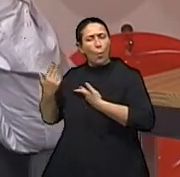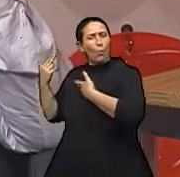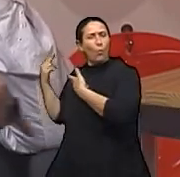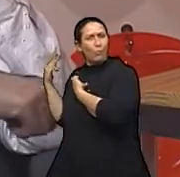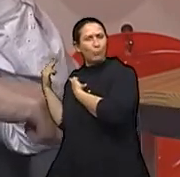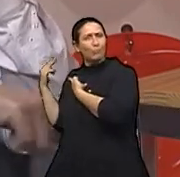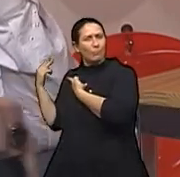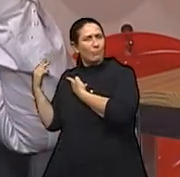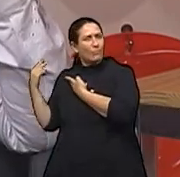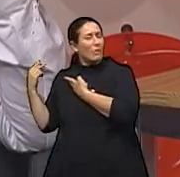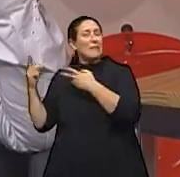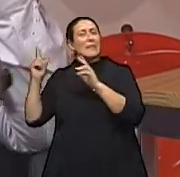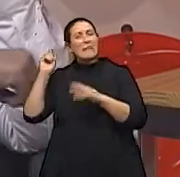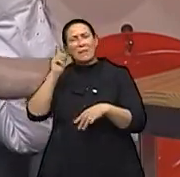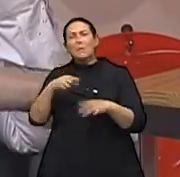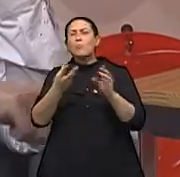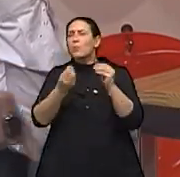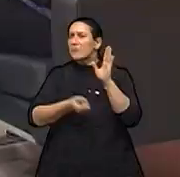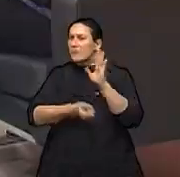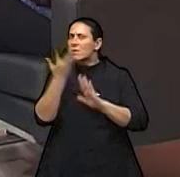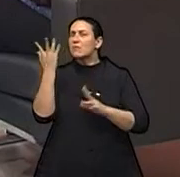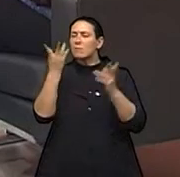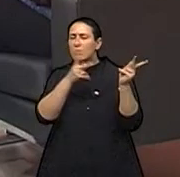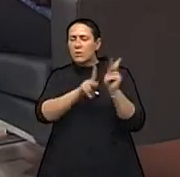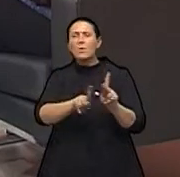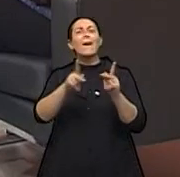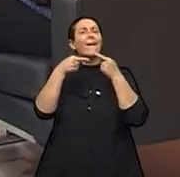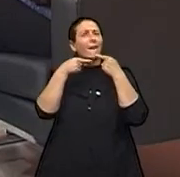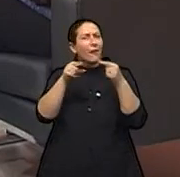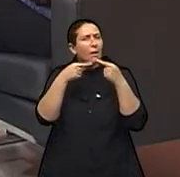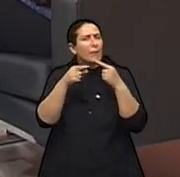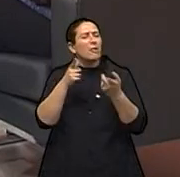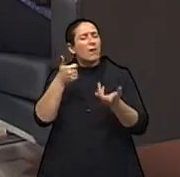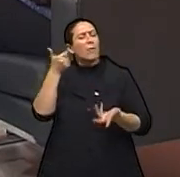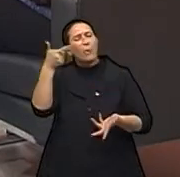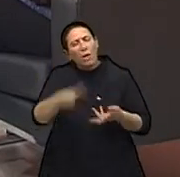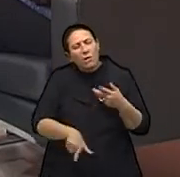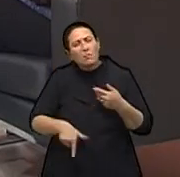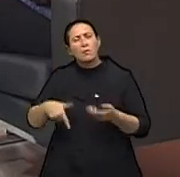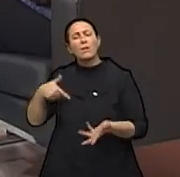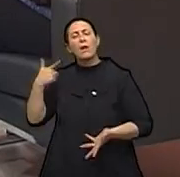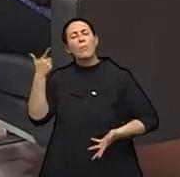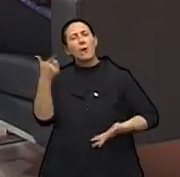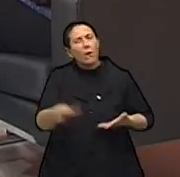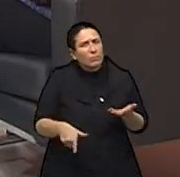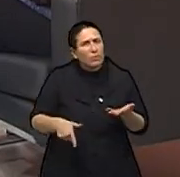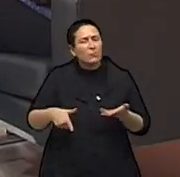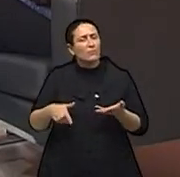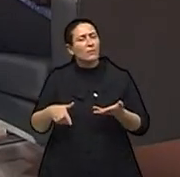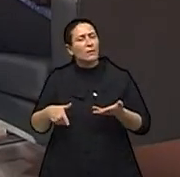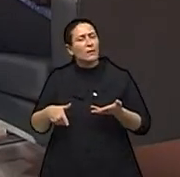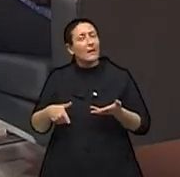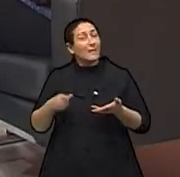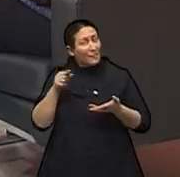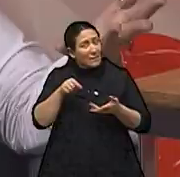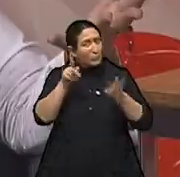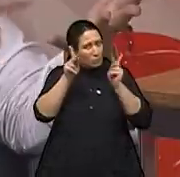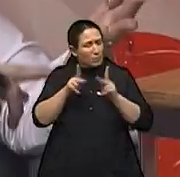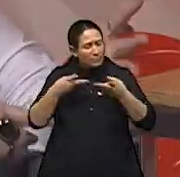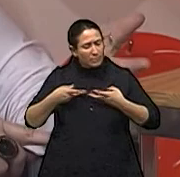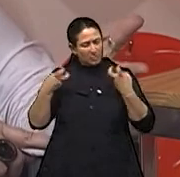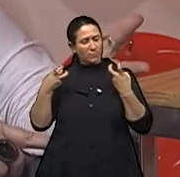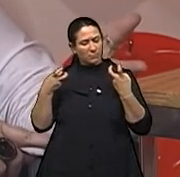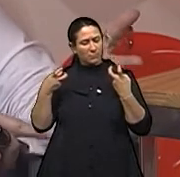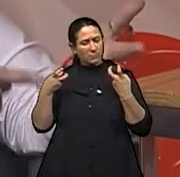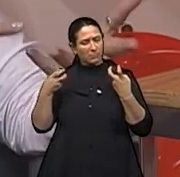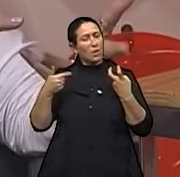muitas vezes as pessoas reclamam, que se repetem, que se repetem, que se repetem. E muitas vezes elas percebem que elas